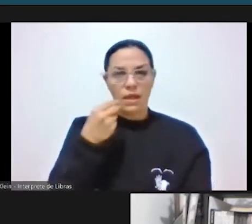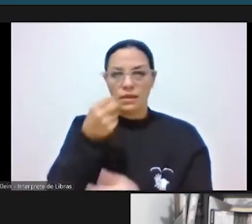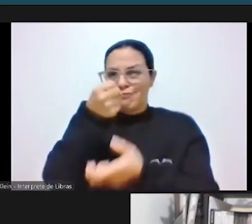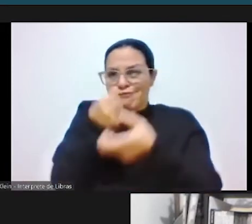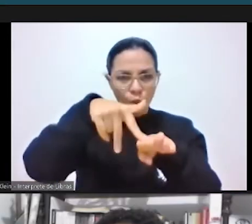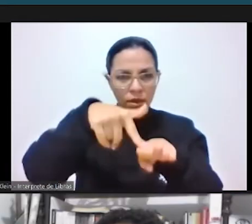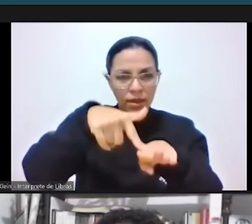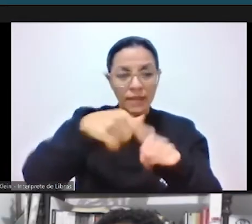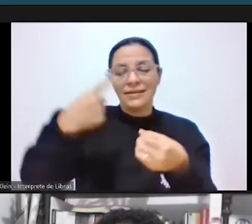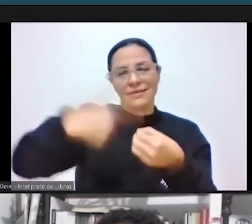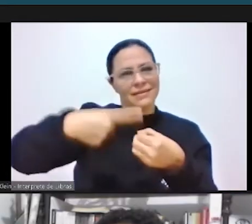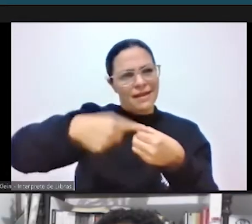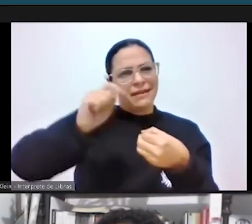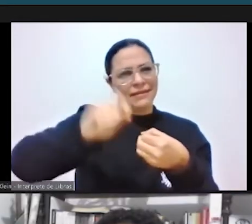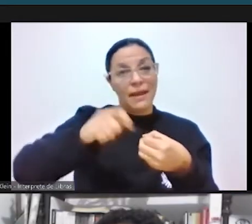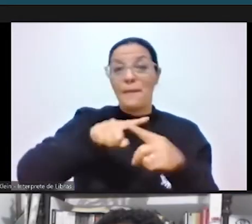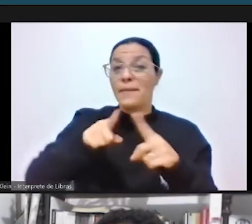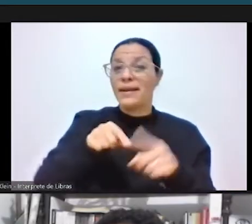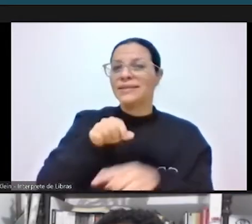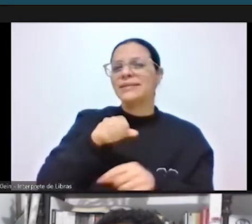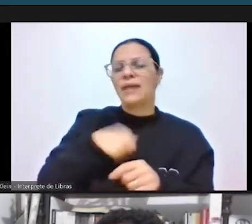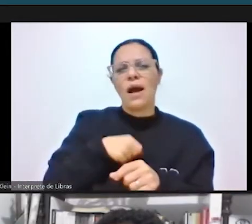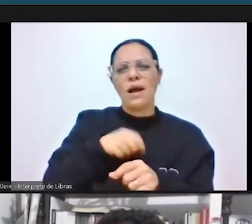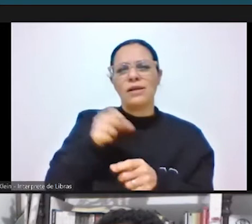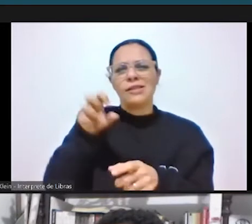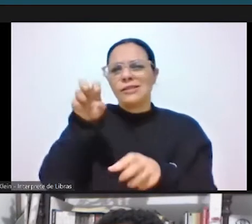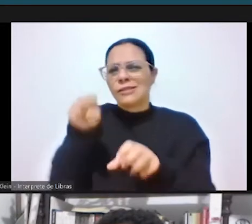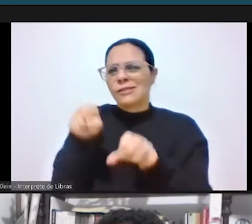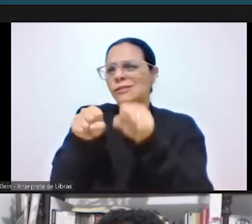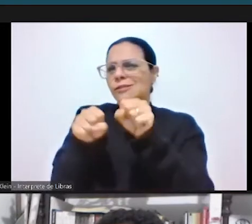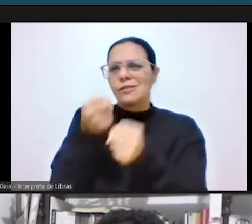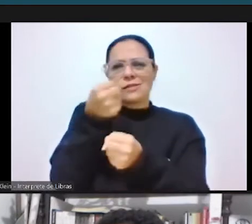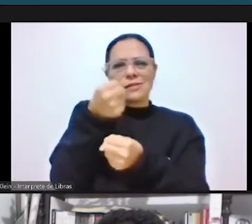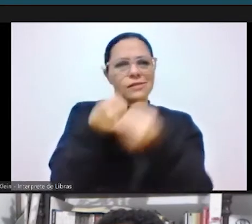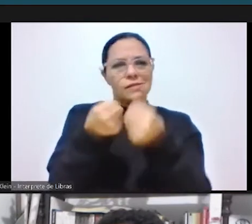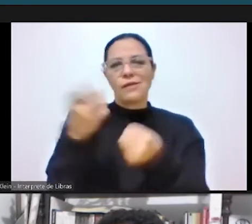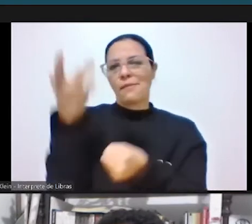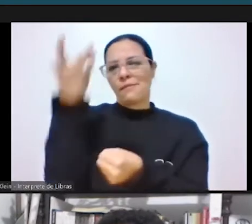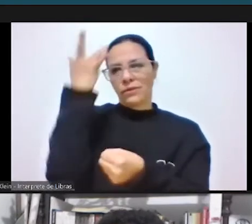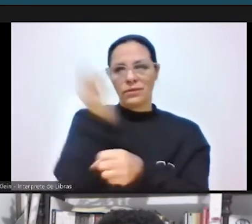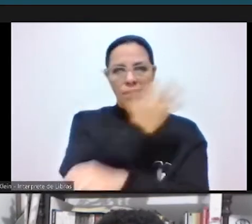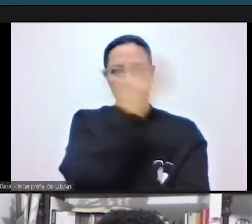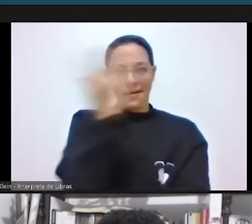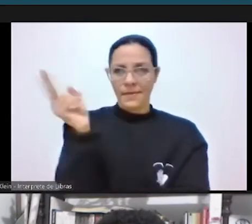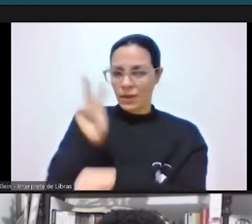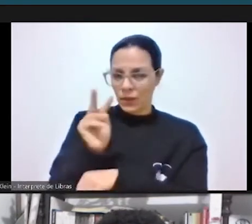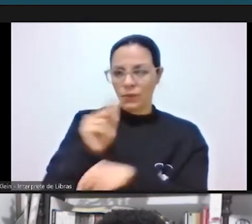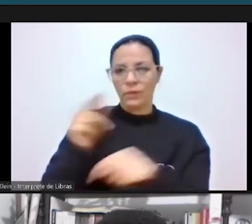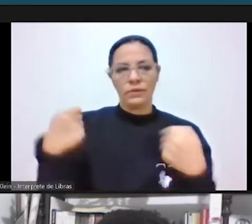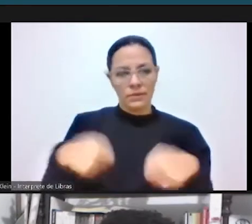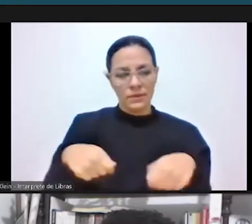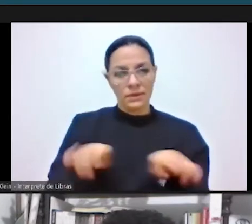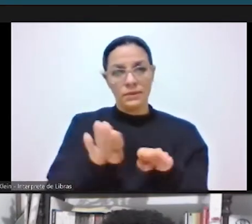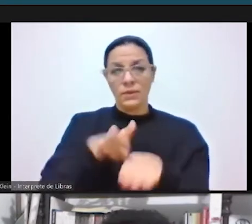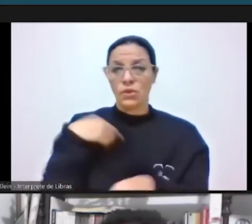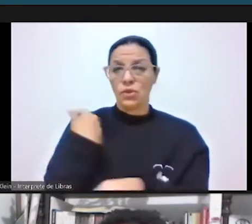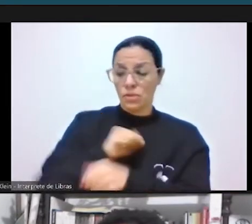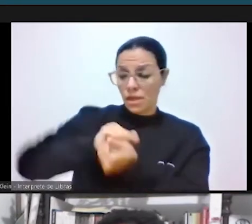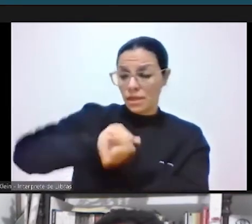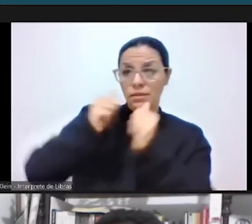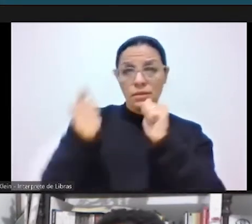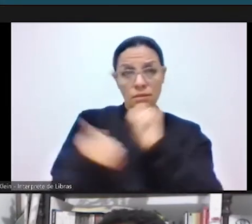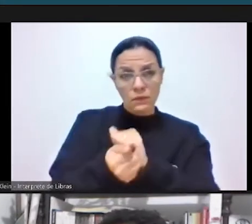muito, muito bom mesmo. A escalada, ela leva você a ter uma consciência ambiental e eu acho que tornar esse esporte